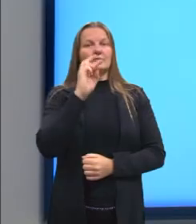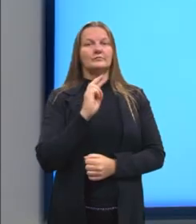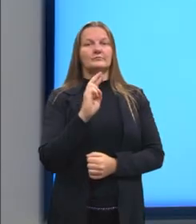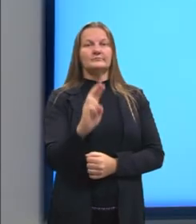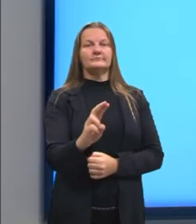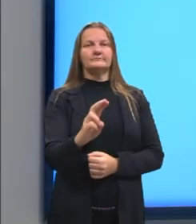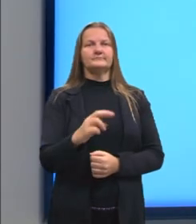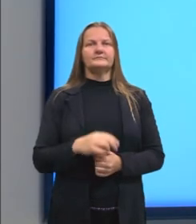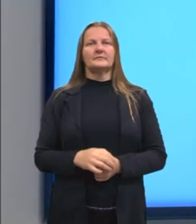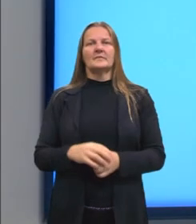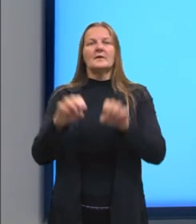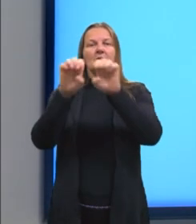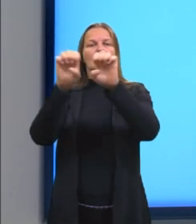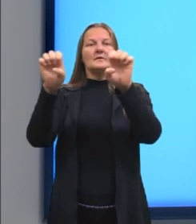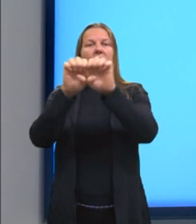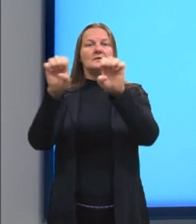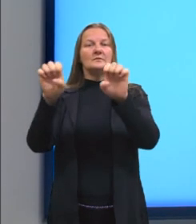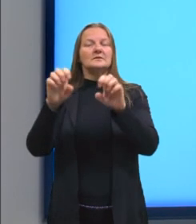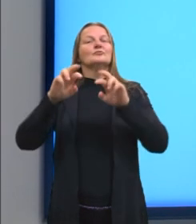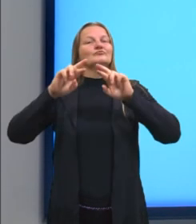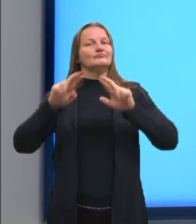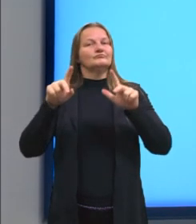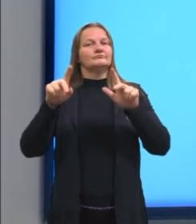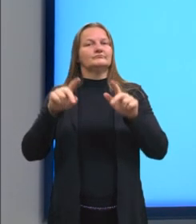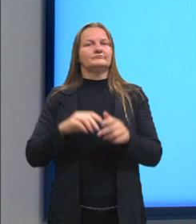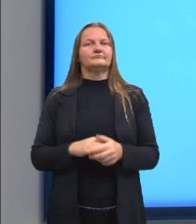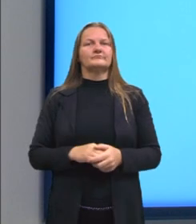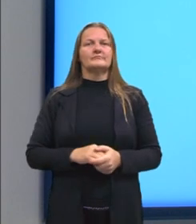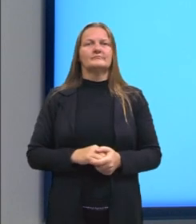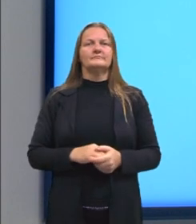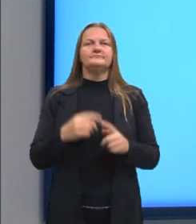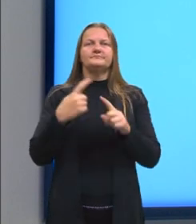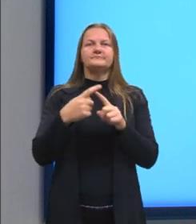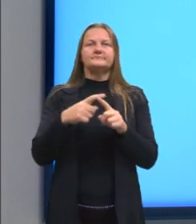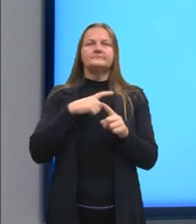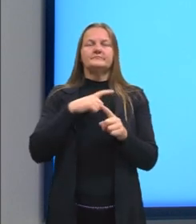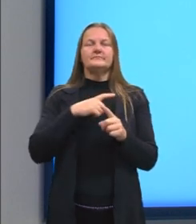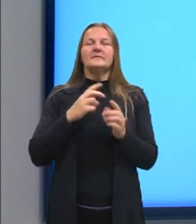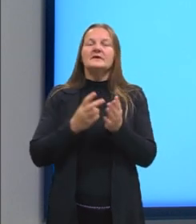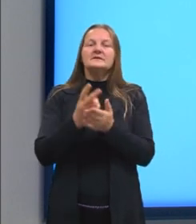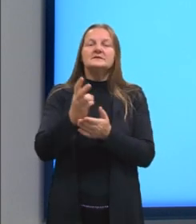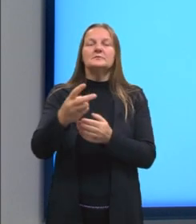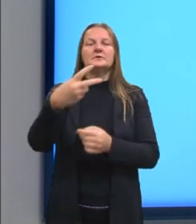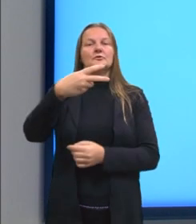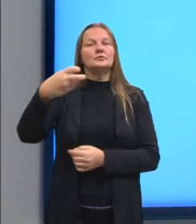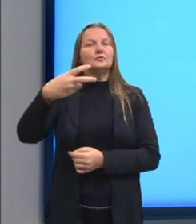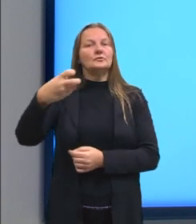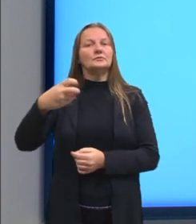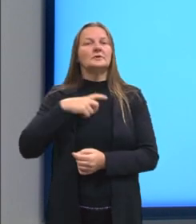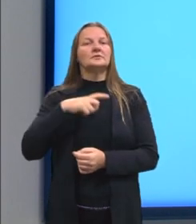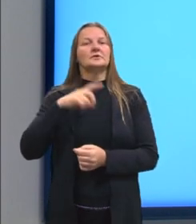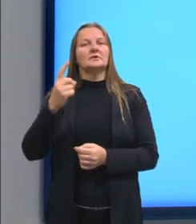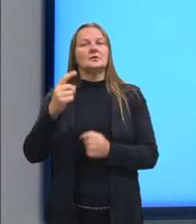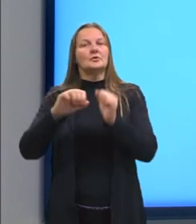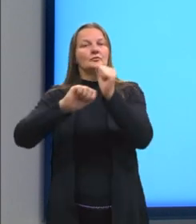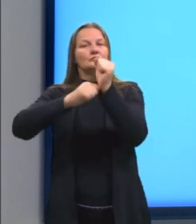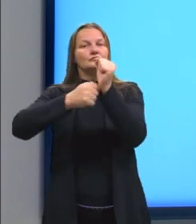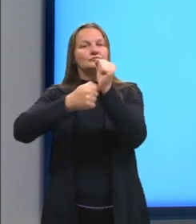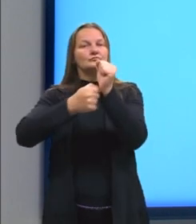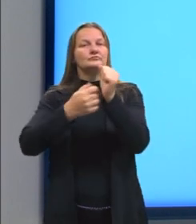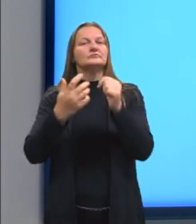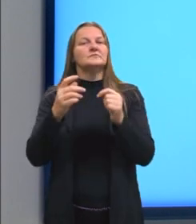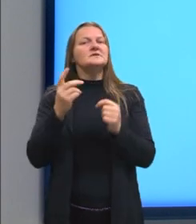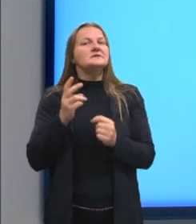Agora, a equação é um pouco diferente. Nós temos sempre uma igualdade e uma incógnita.